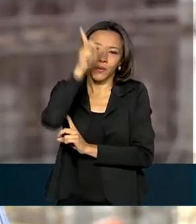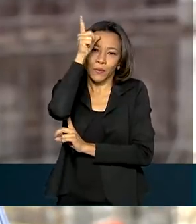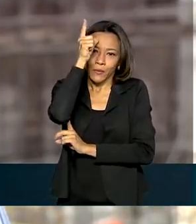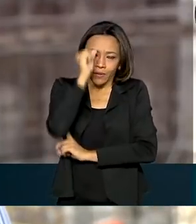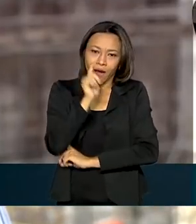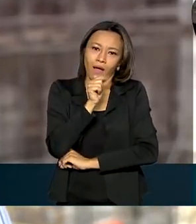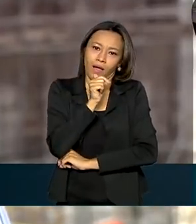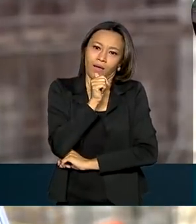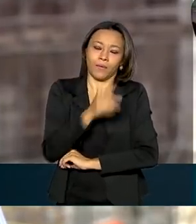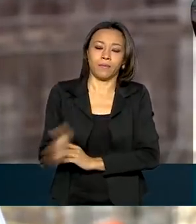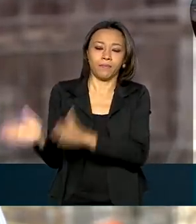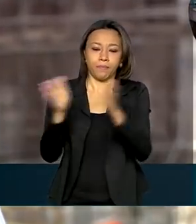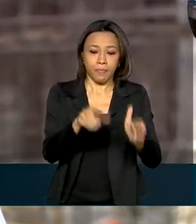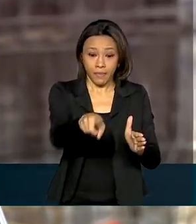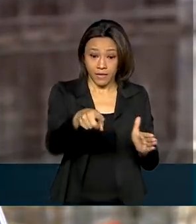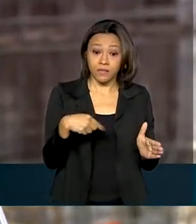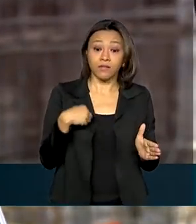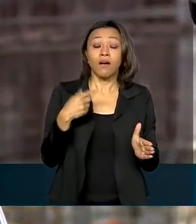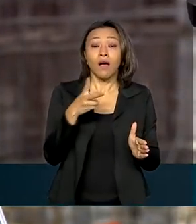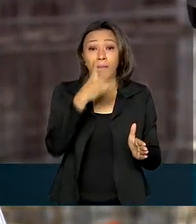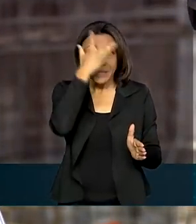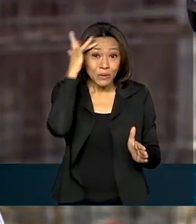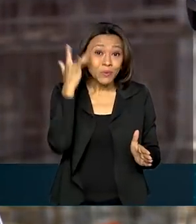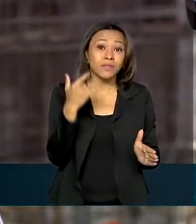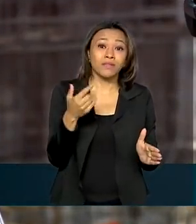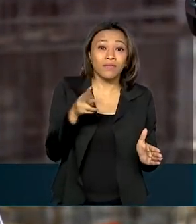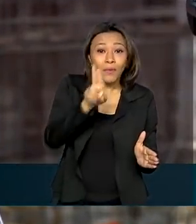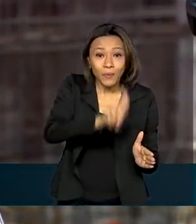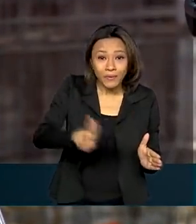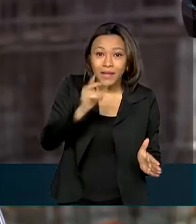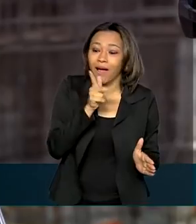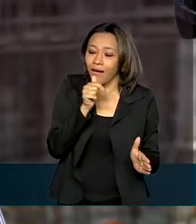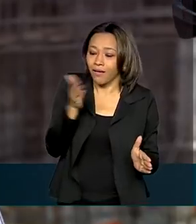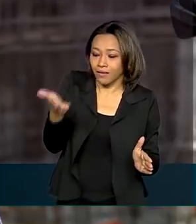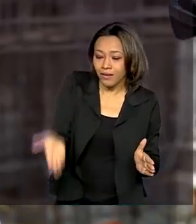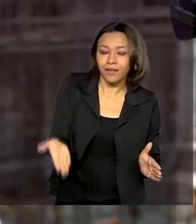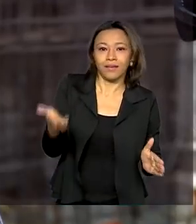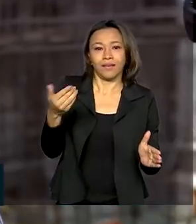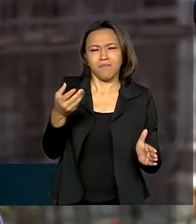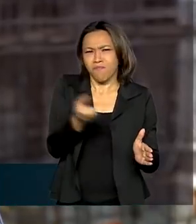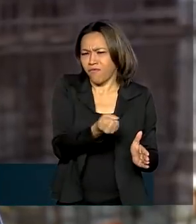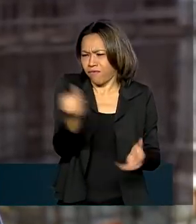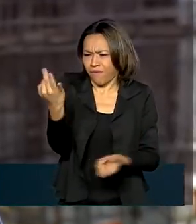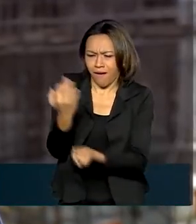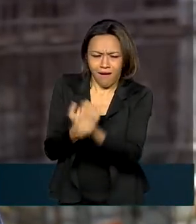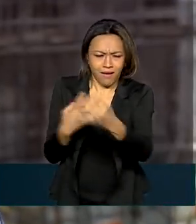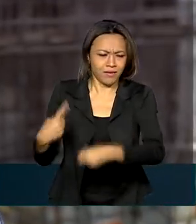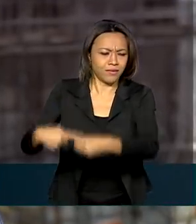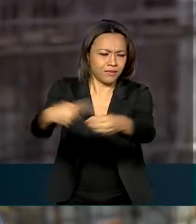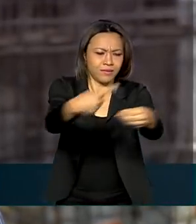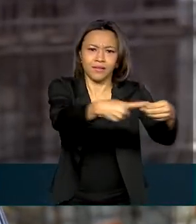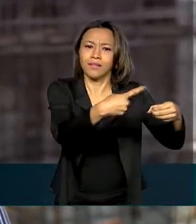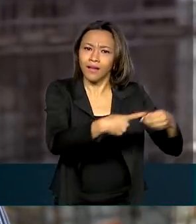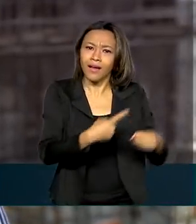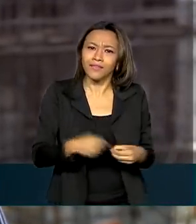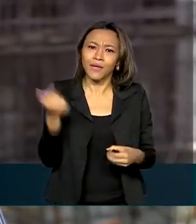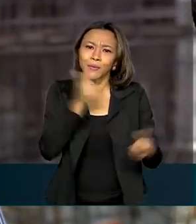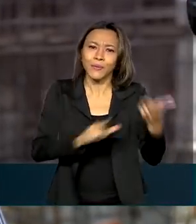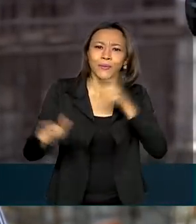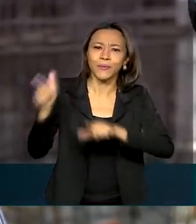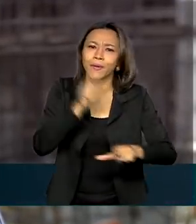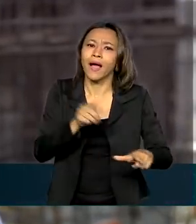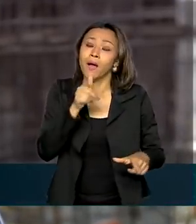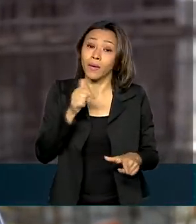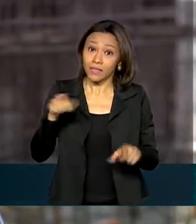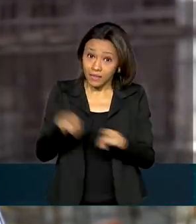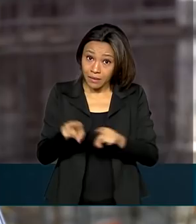de seca para uma condição de desenvolvimento. Grandes cidades também vão ser beneficiadas, e não só o sertão. Como Campina